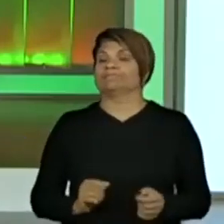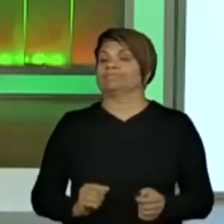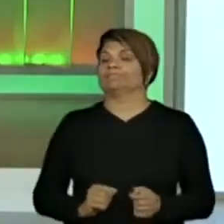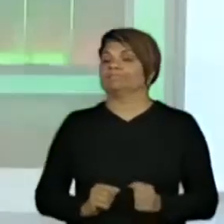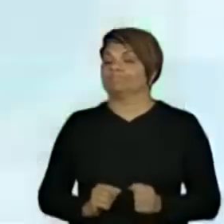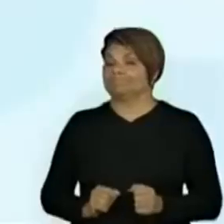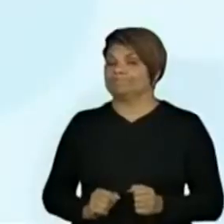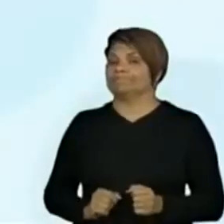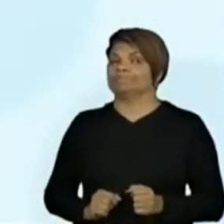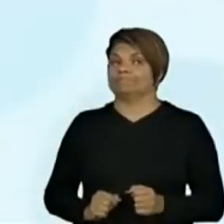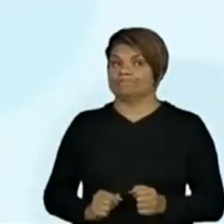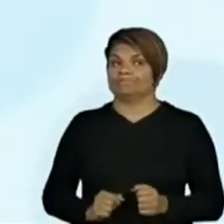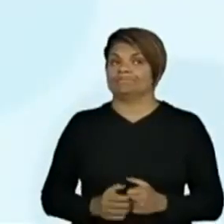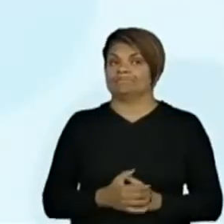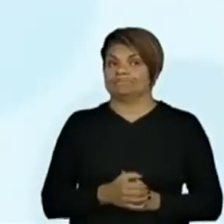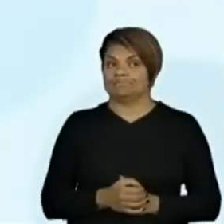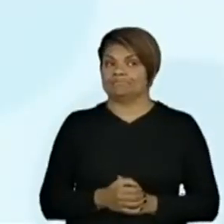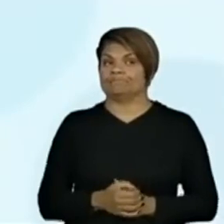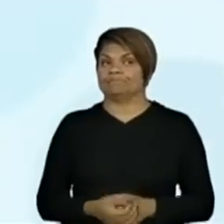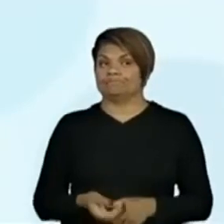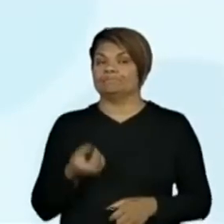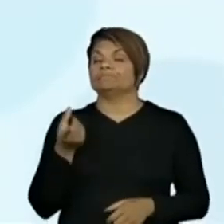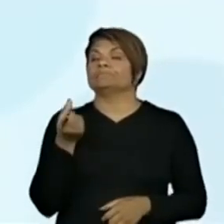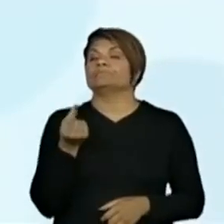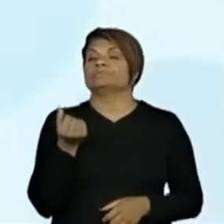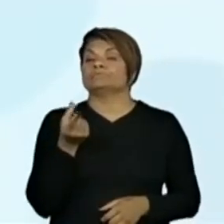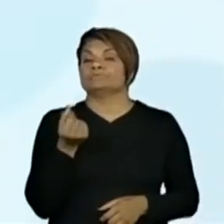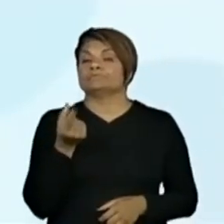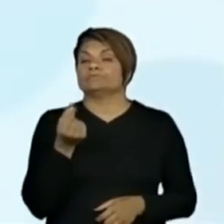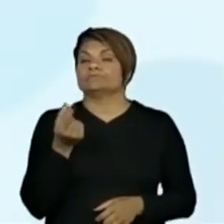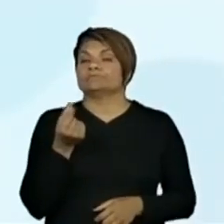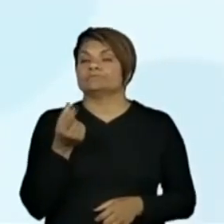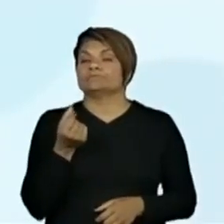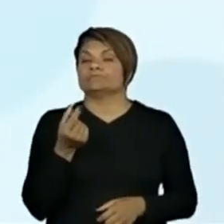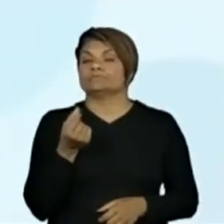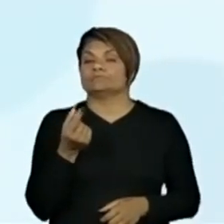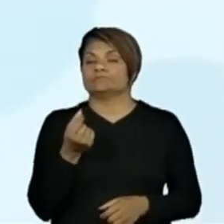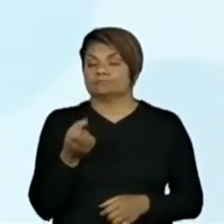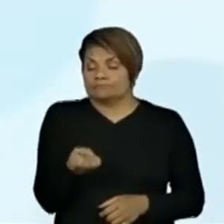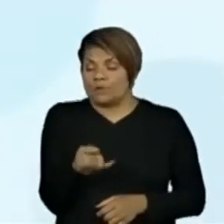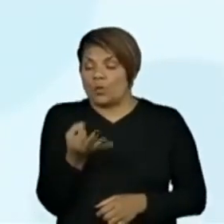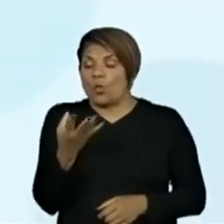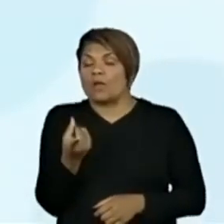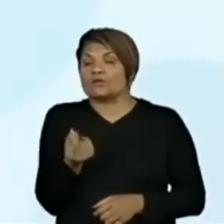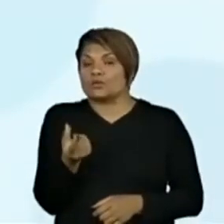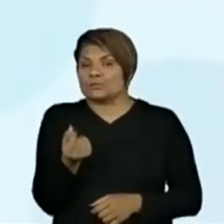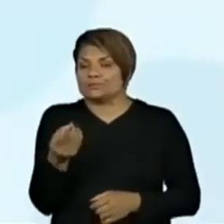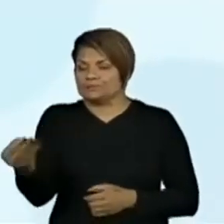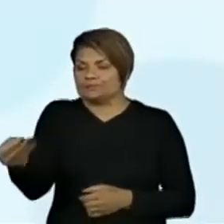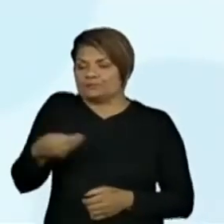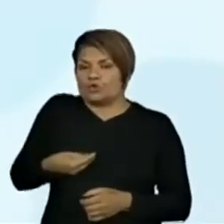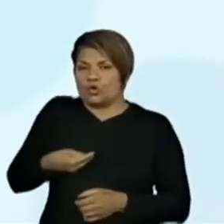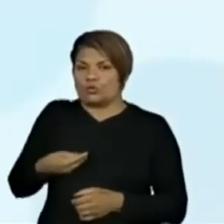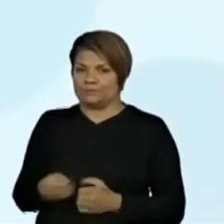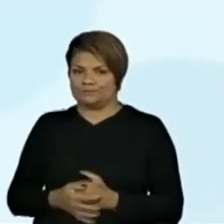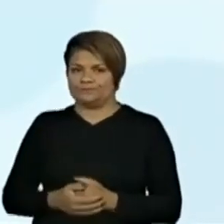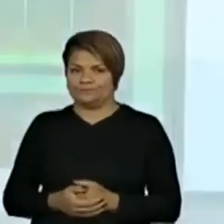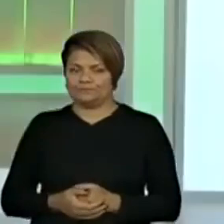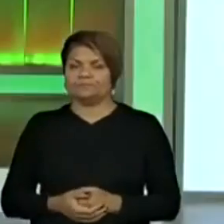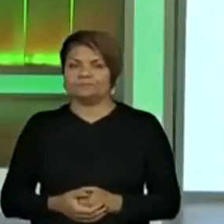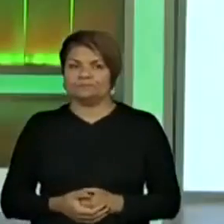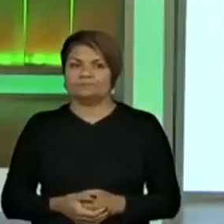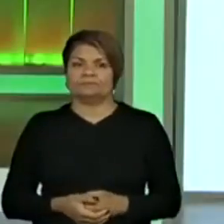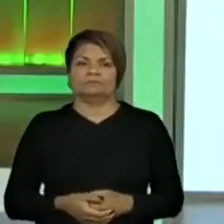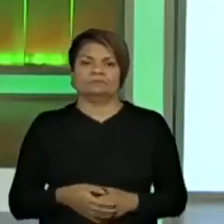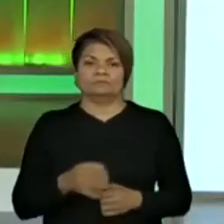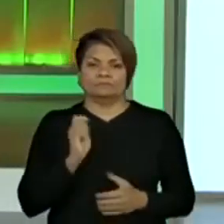Hum, quanto ele recebeu de troco? Vamos relembrar com quais